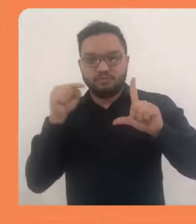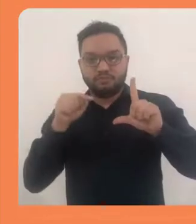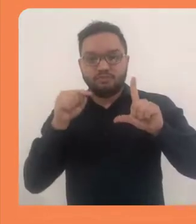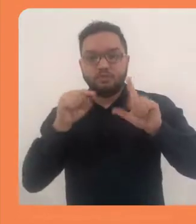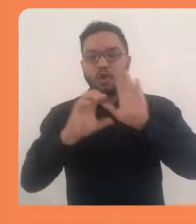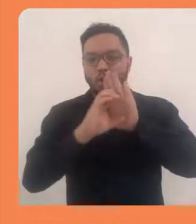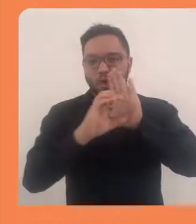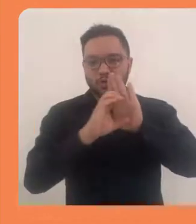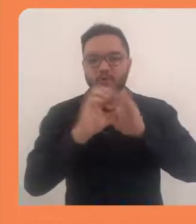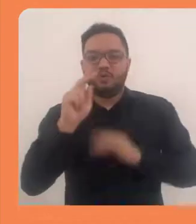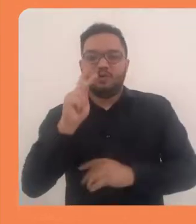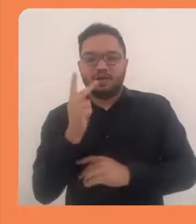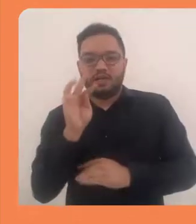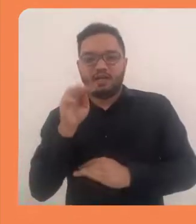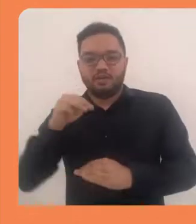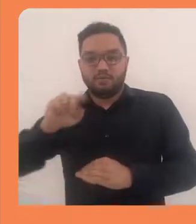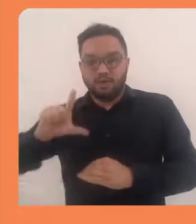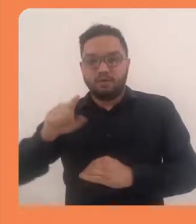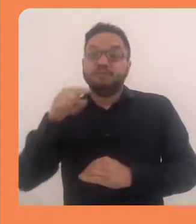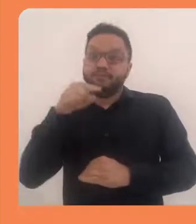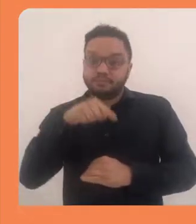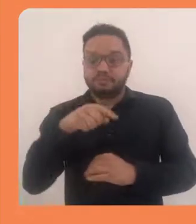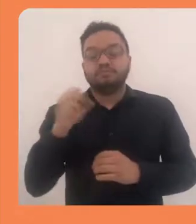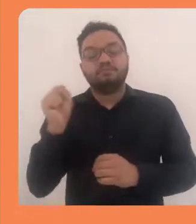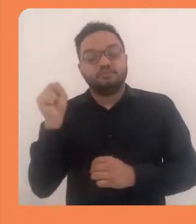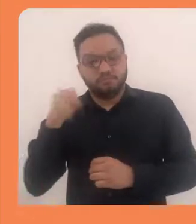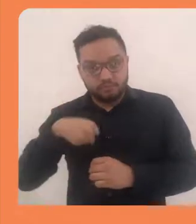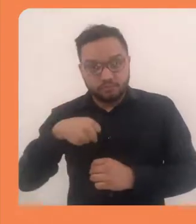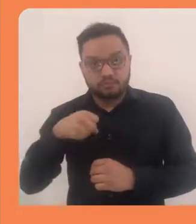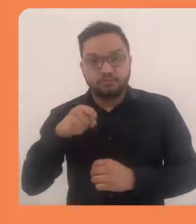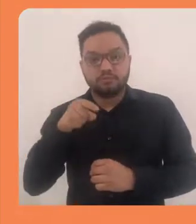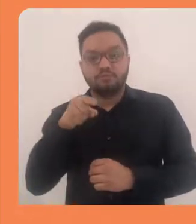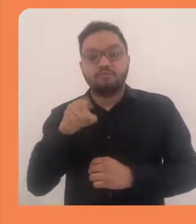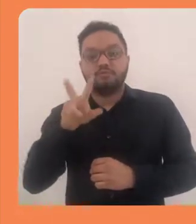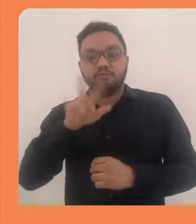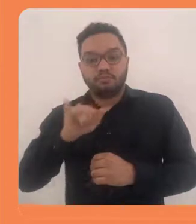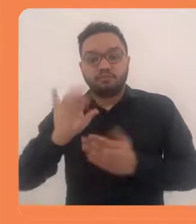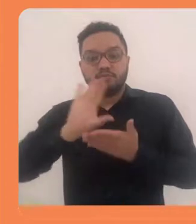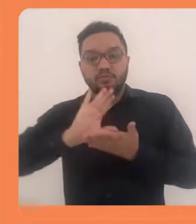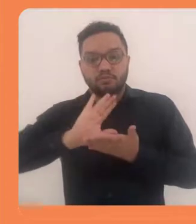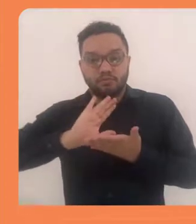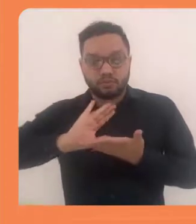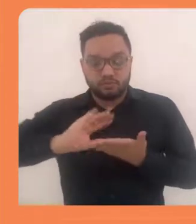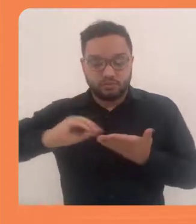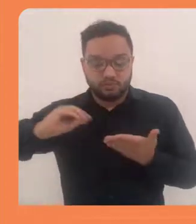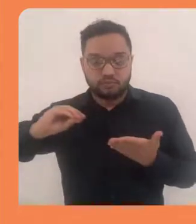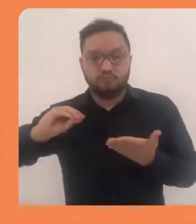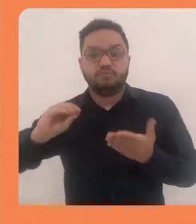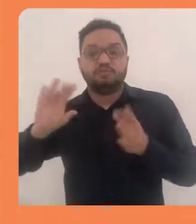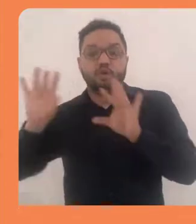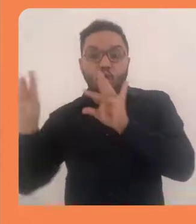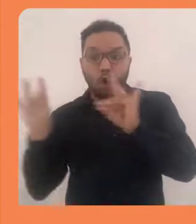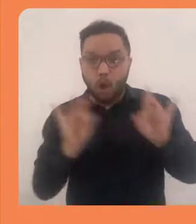Clicando sobre ele, aparece essa parte de código HTML. Aqui sim você vai